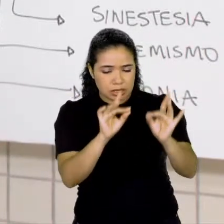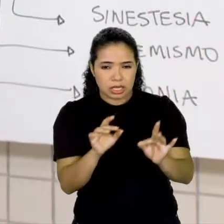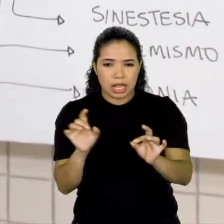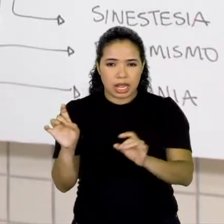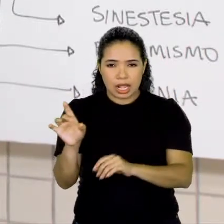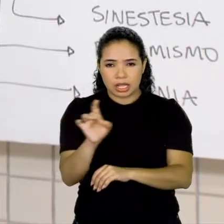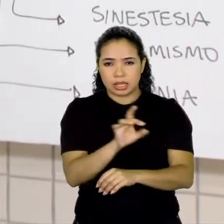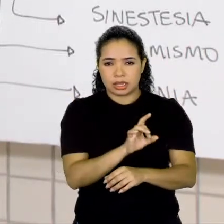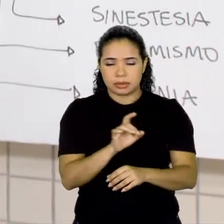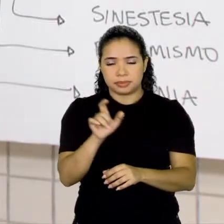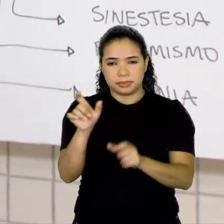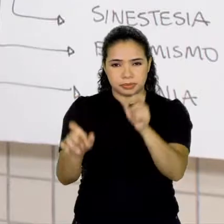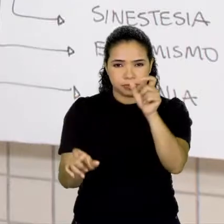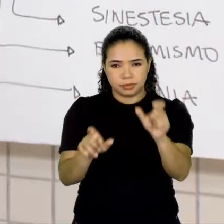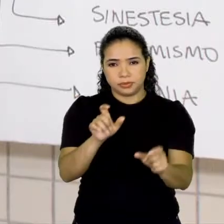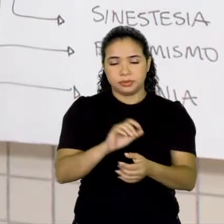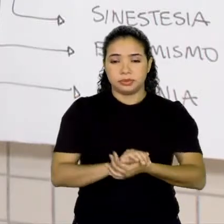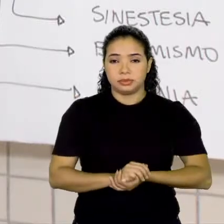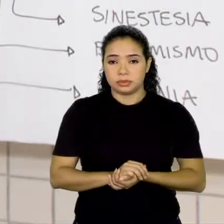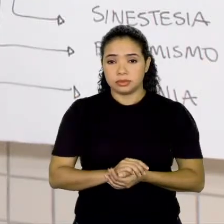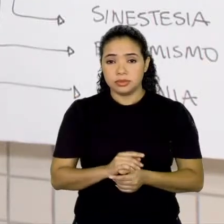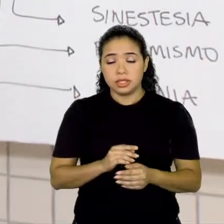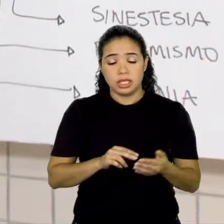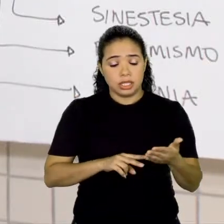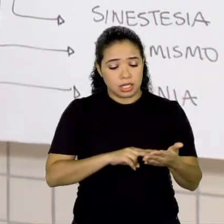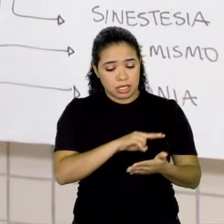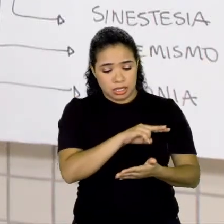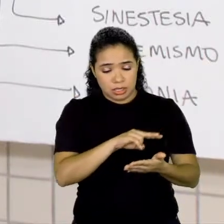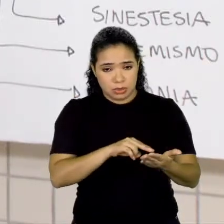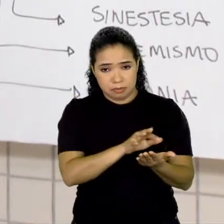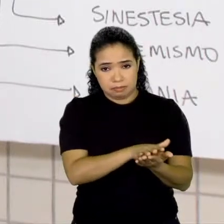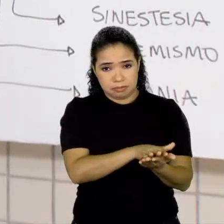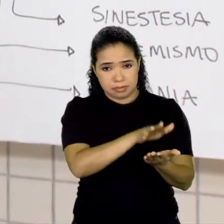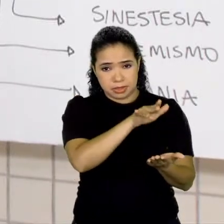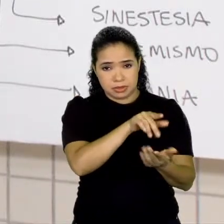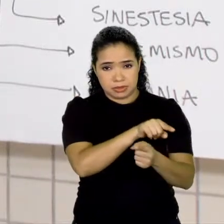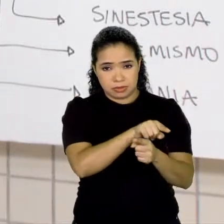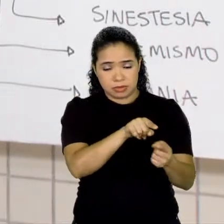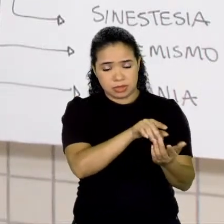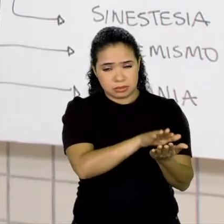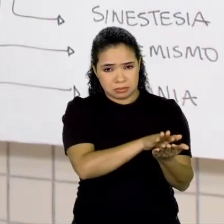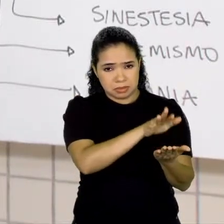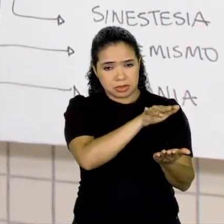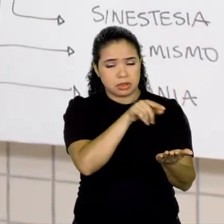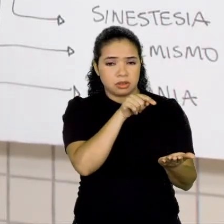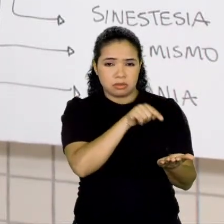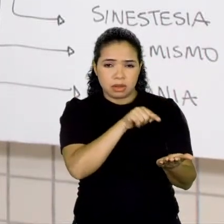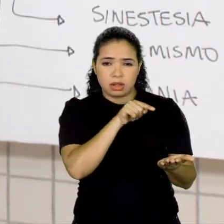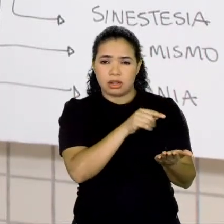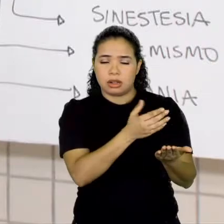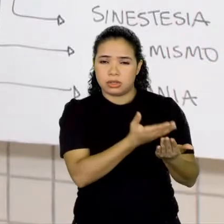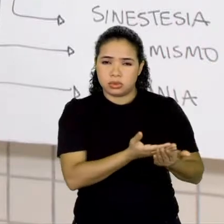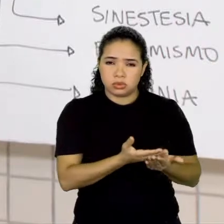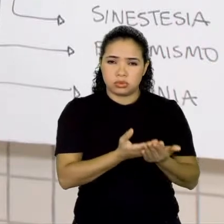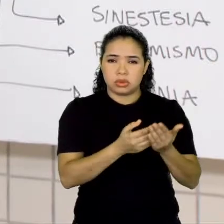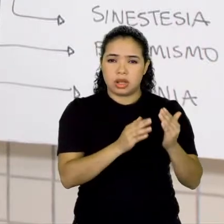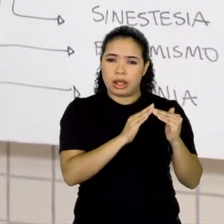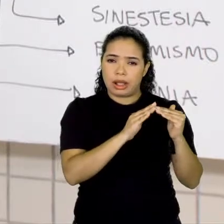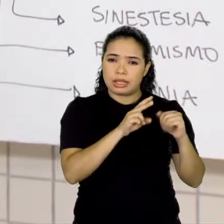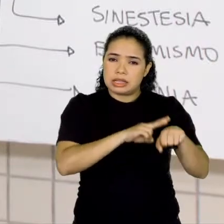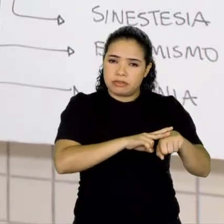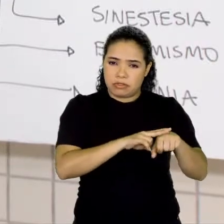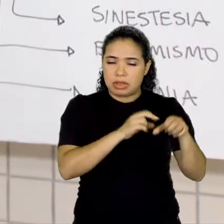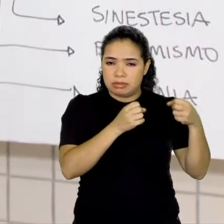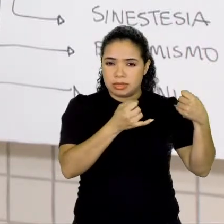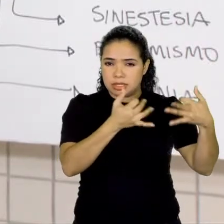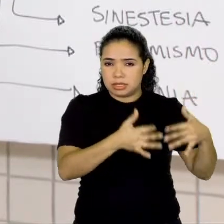no bloco de vocês, vocês vão continuar a leitura, tem o primeiro capítulo todinho, né? Falando da Casa Verde, mas hoje a gente vai